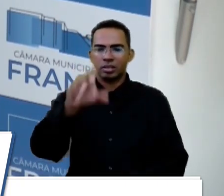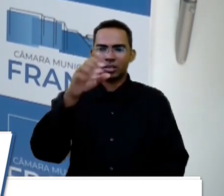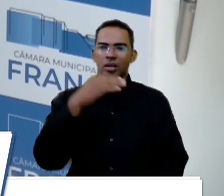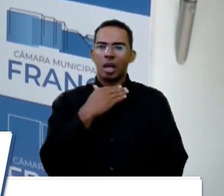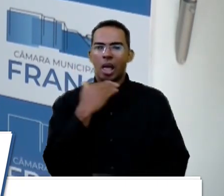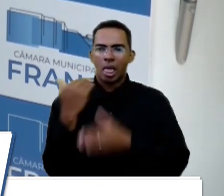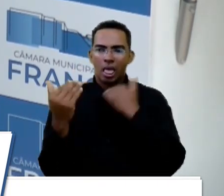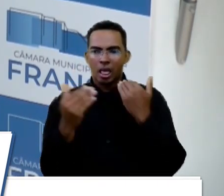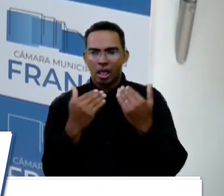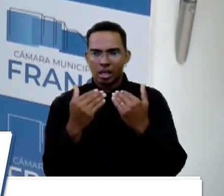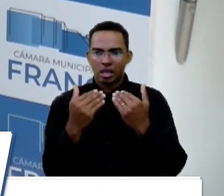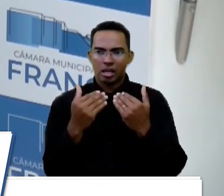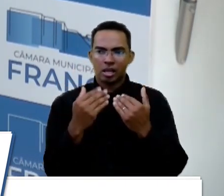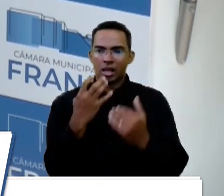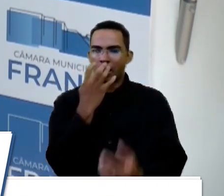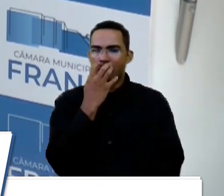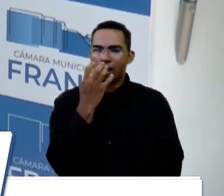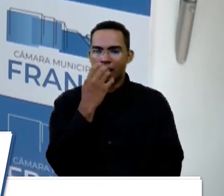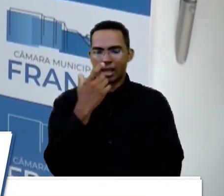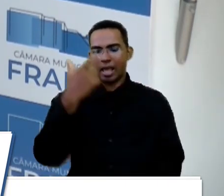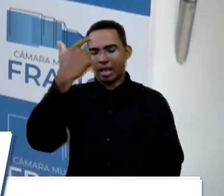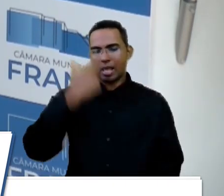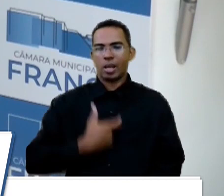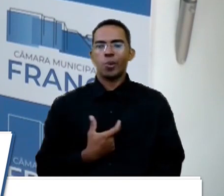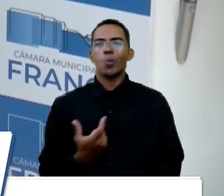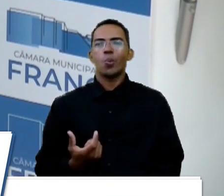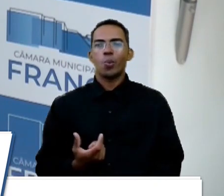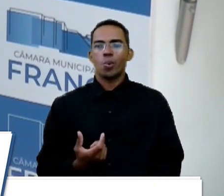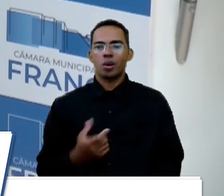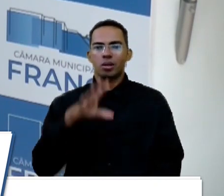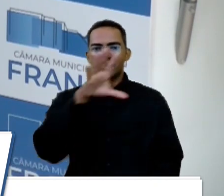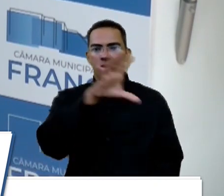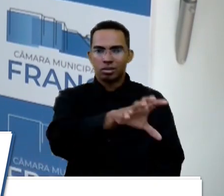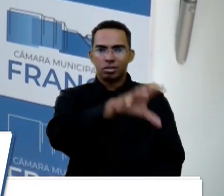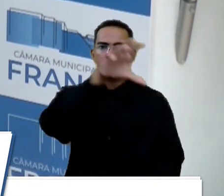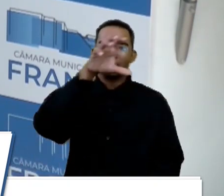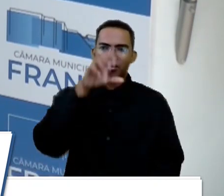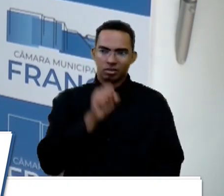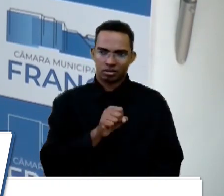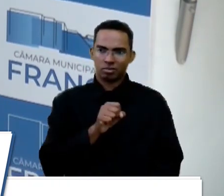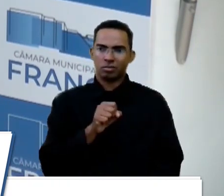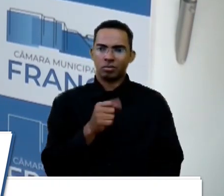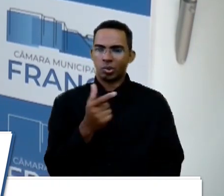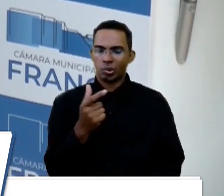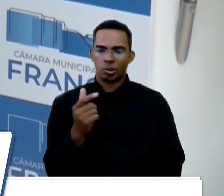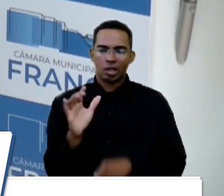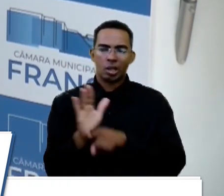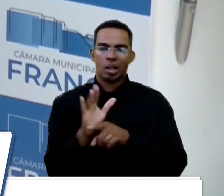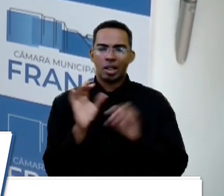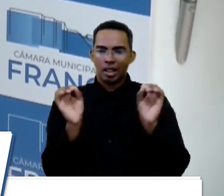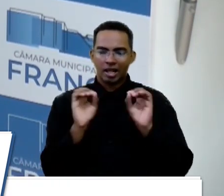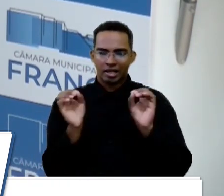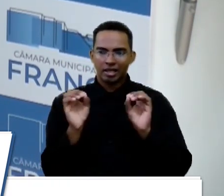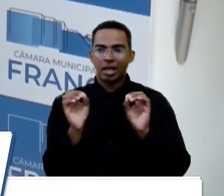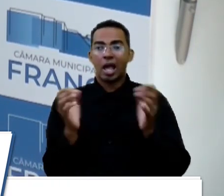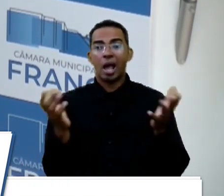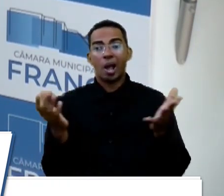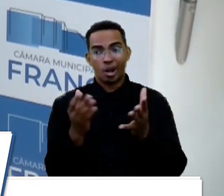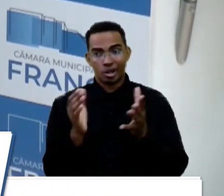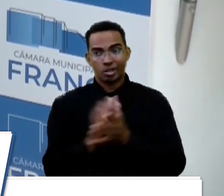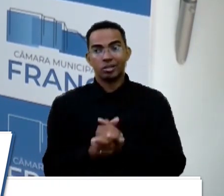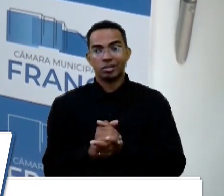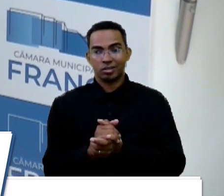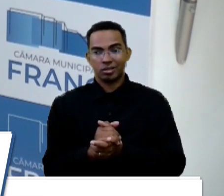de dentro do caninho municipal era eu. Eu que retirava os animais de lá, sem socorro, sem nada. Aí agora eu